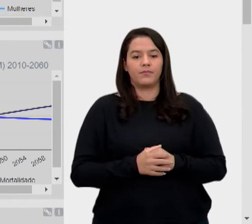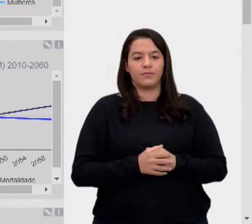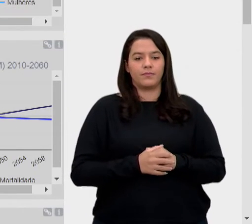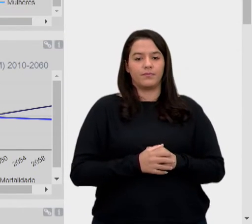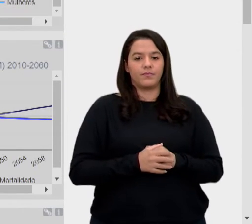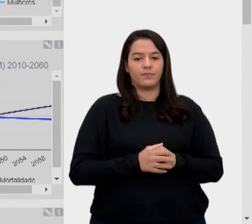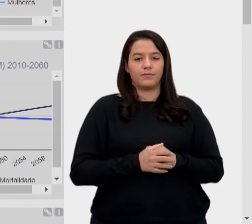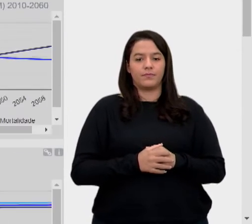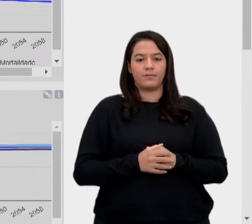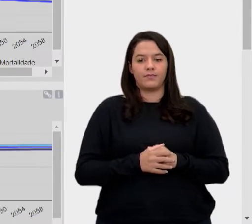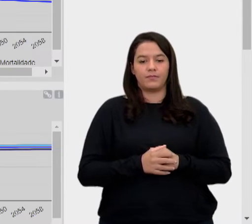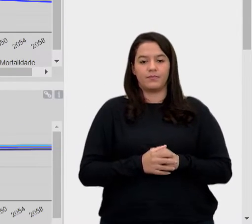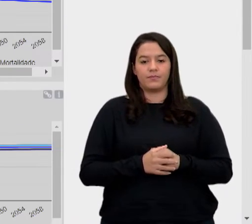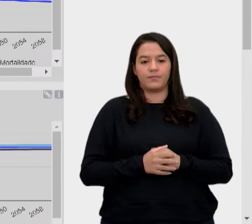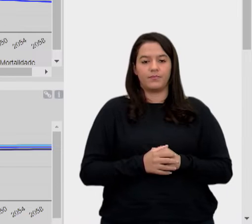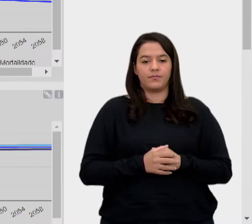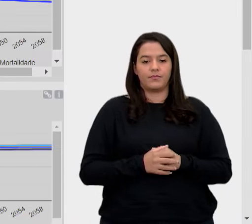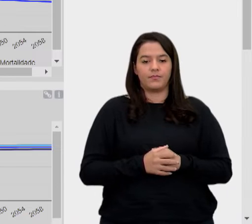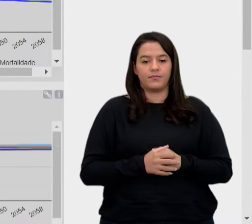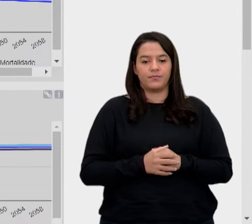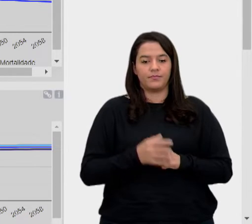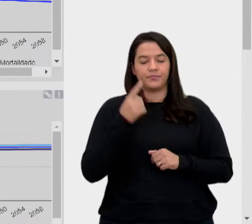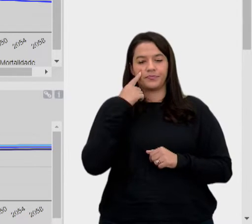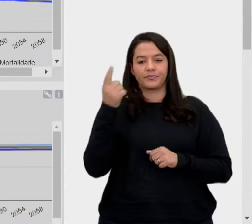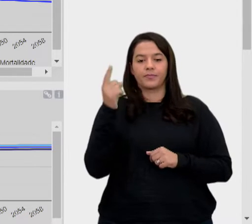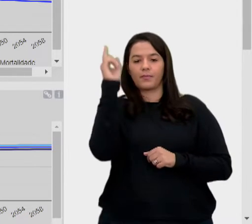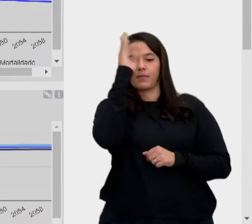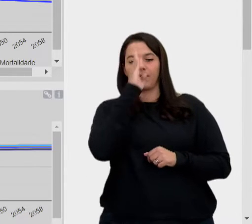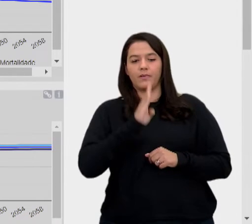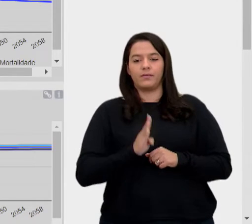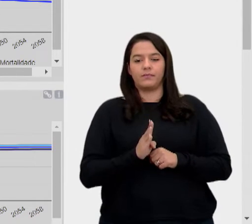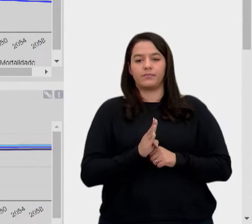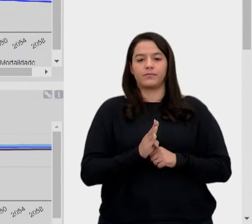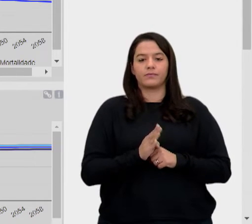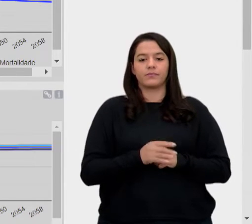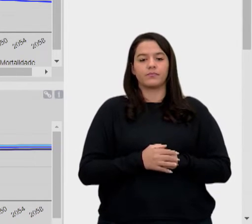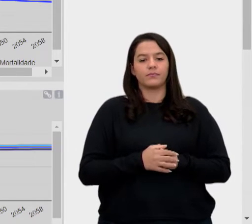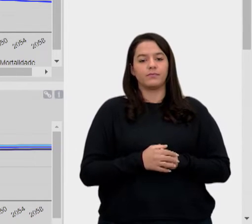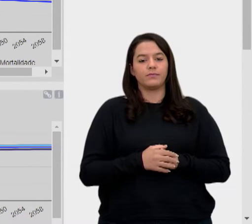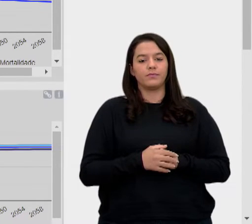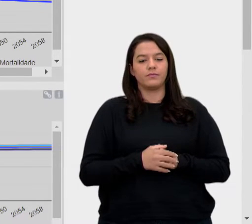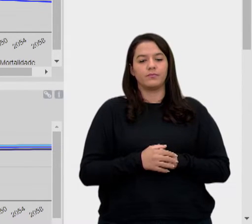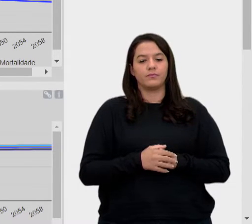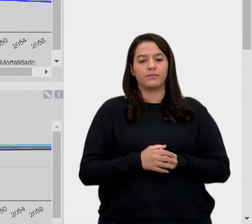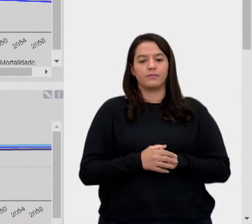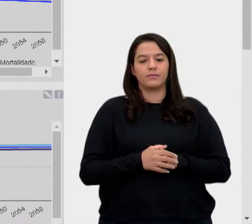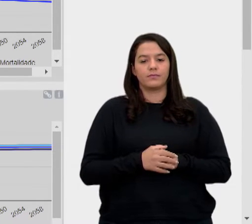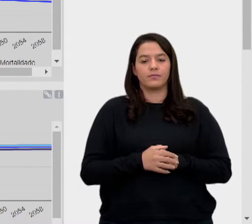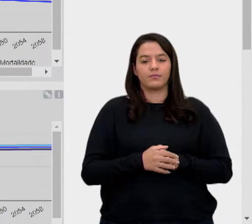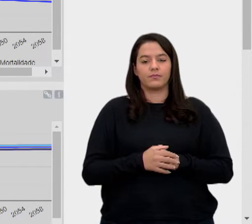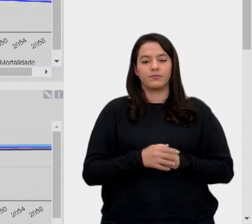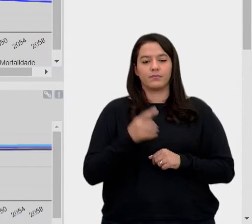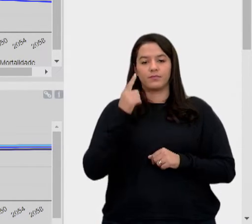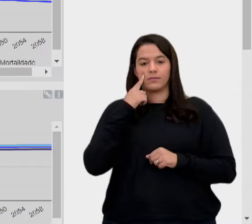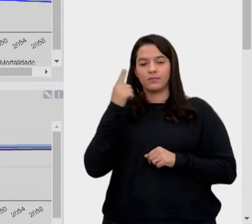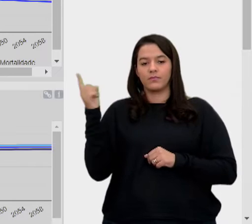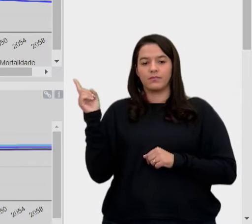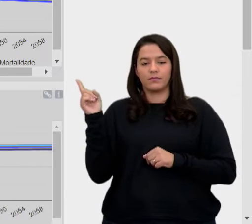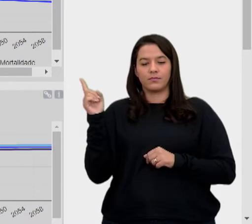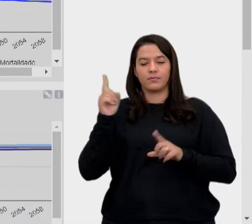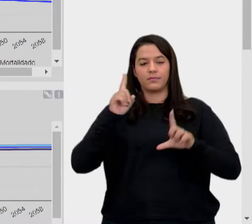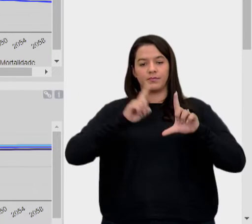Vamos olhar o Brasil. Vamos ver os dados que a gente viu lá. Então, de novo, a gente vai entrar aqui. Vai ver aqui no gráfico.